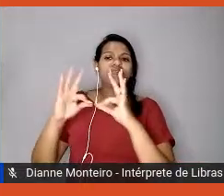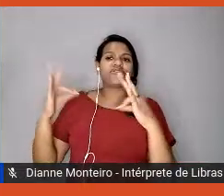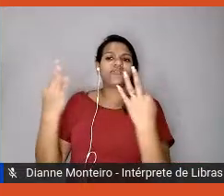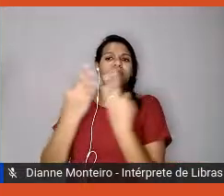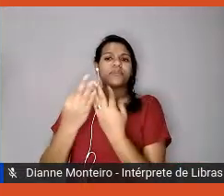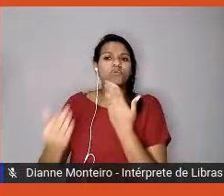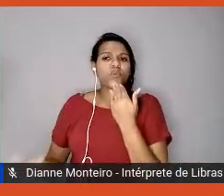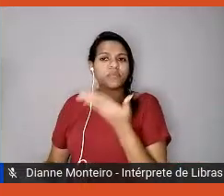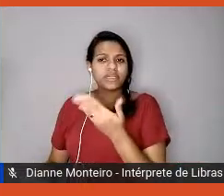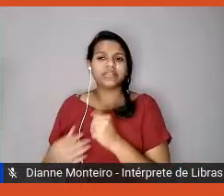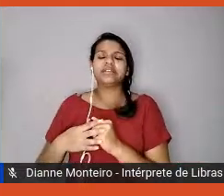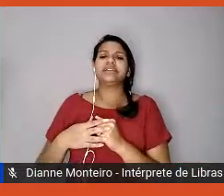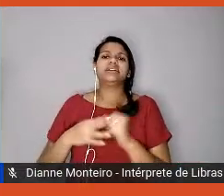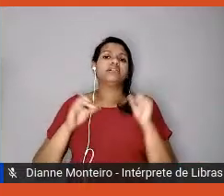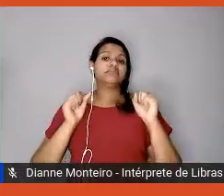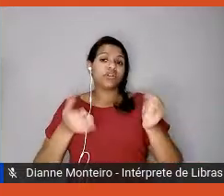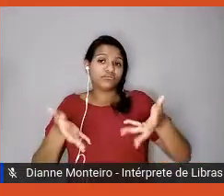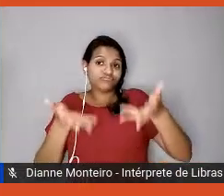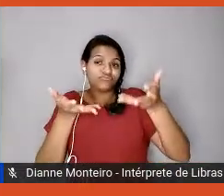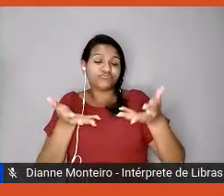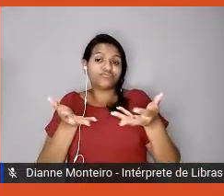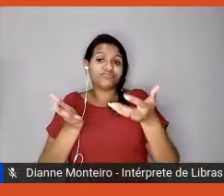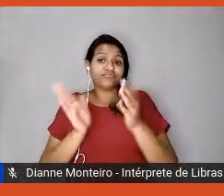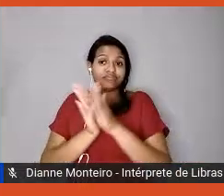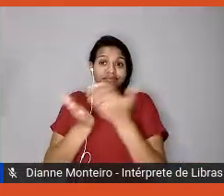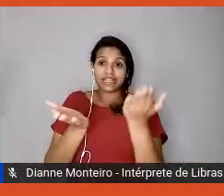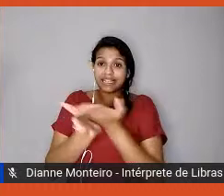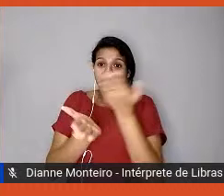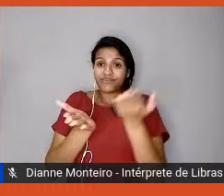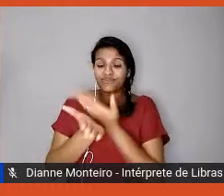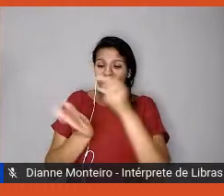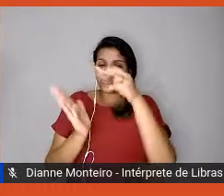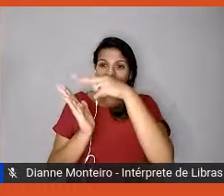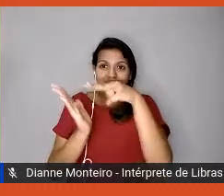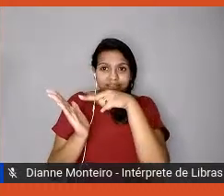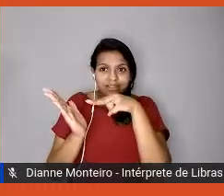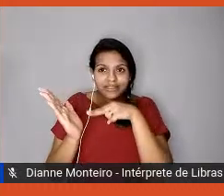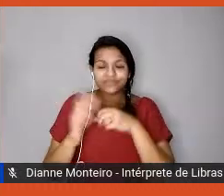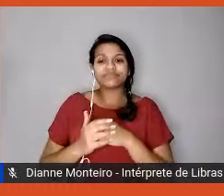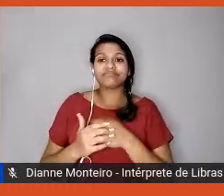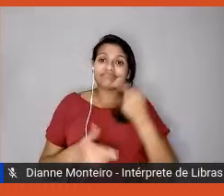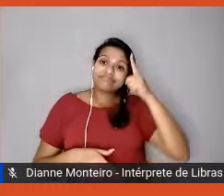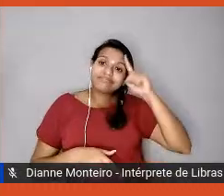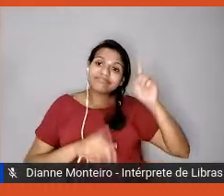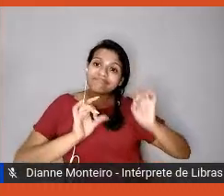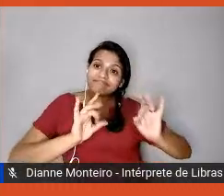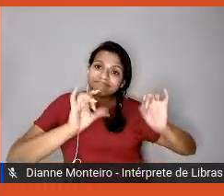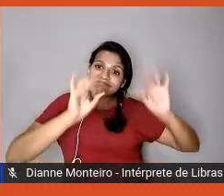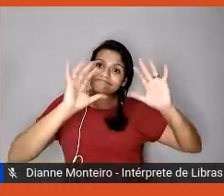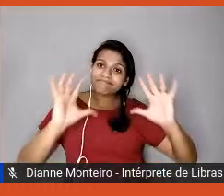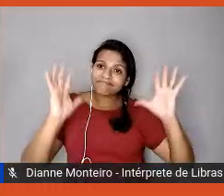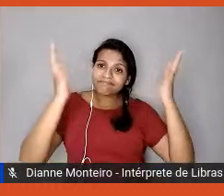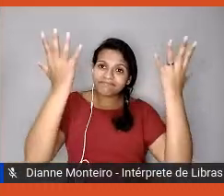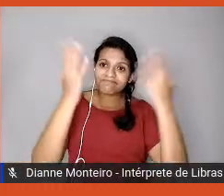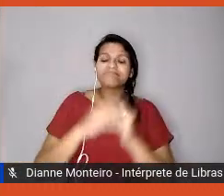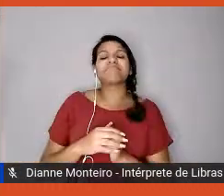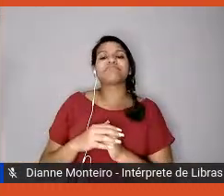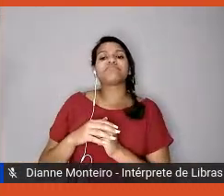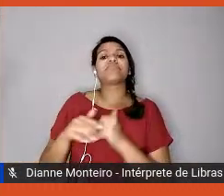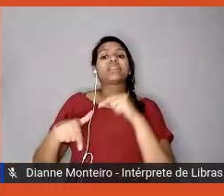leitura, comemorar datas especiais, trabalhos de responsabilidade social, incentivar